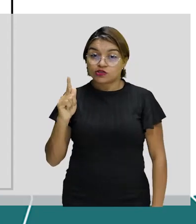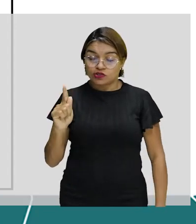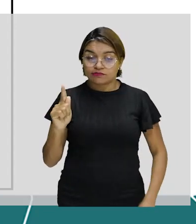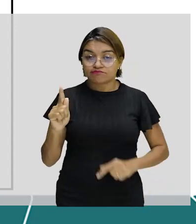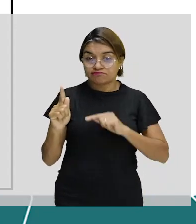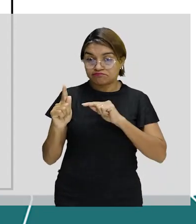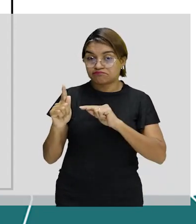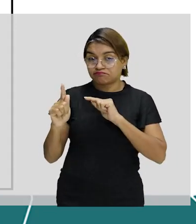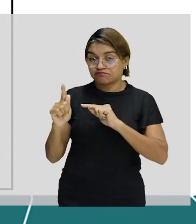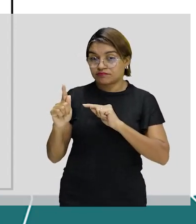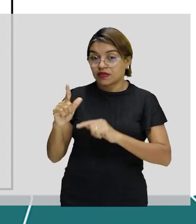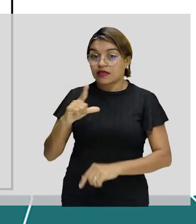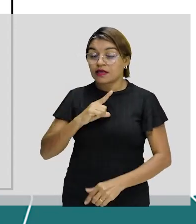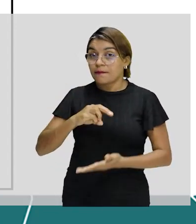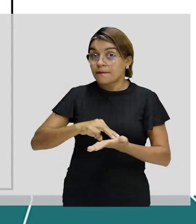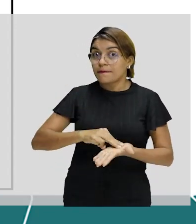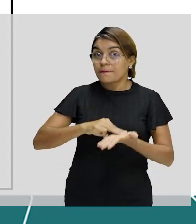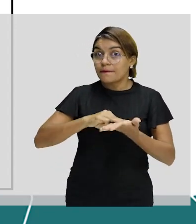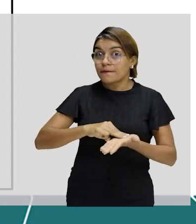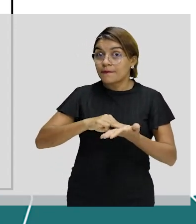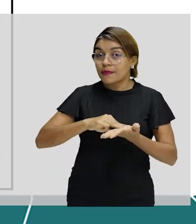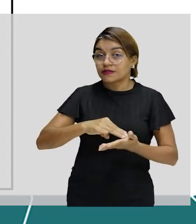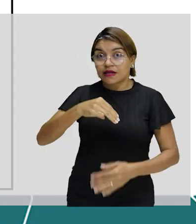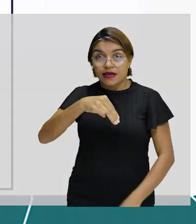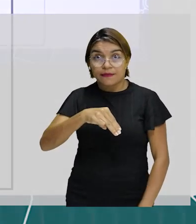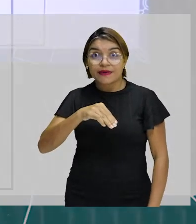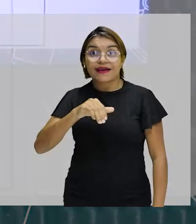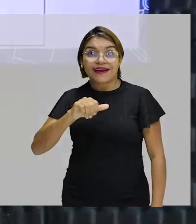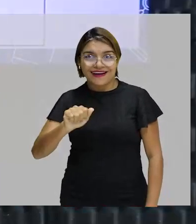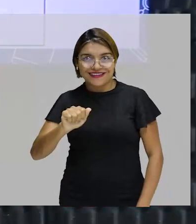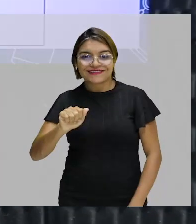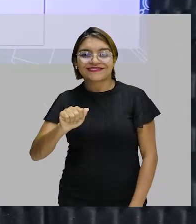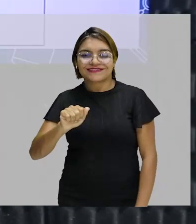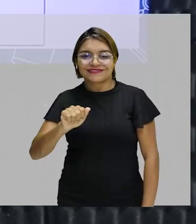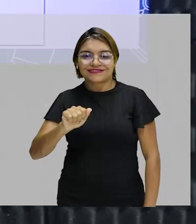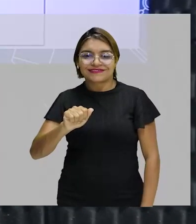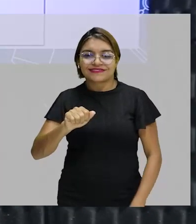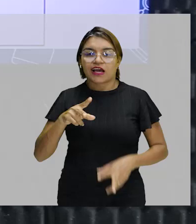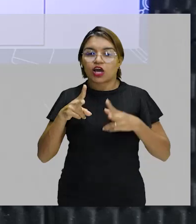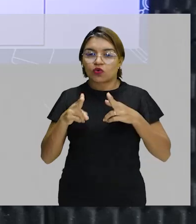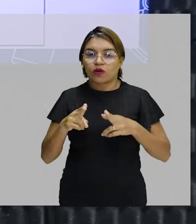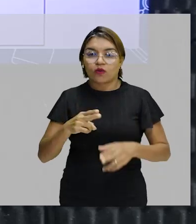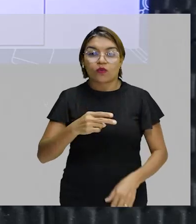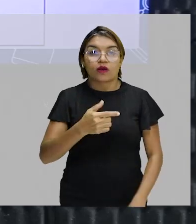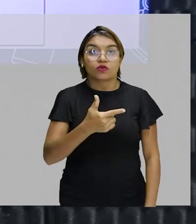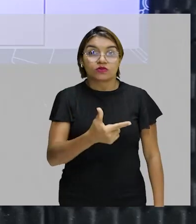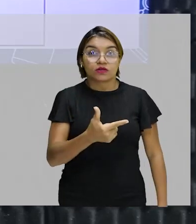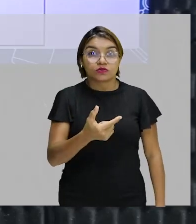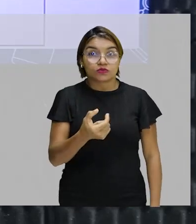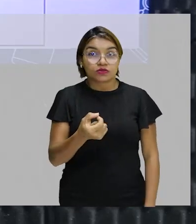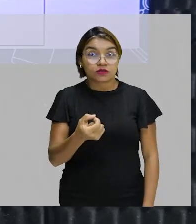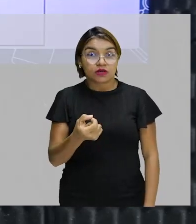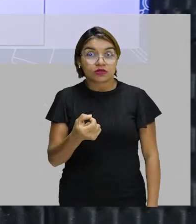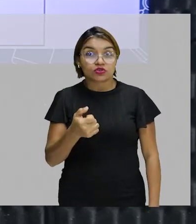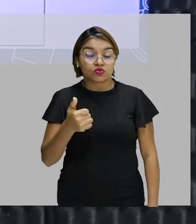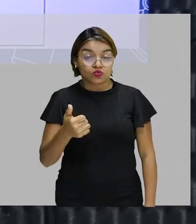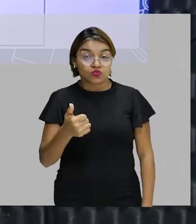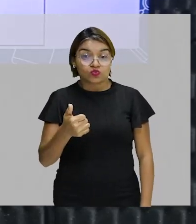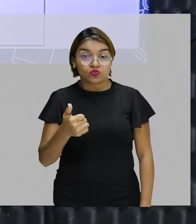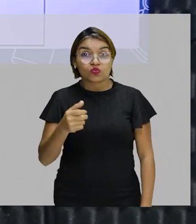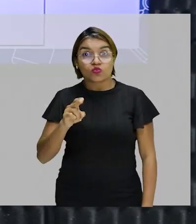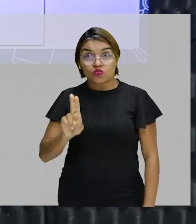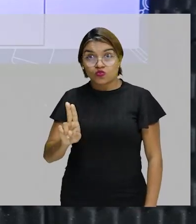O átomo de mercúrio tem uma massa atômica 201 U. 201 unidades de massa